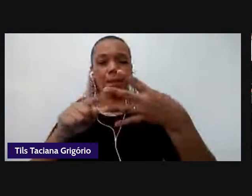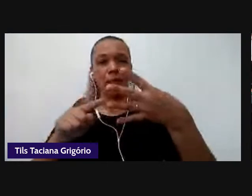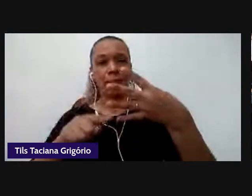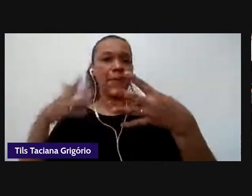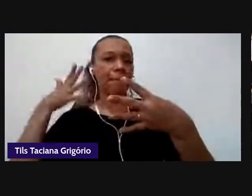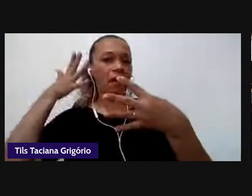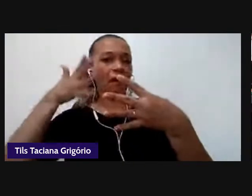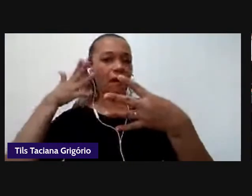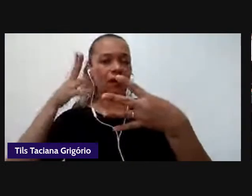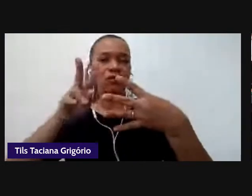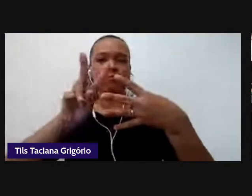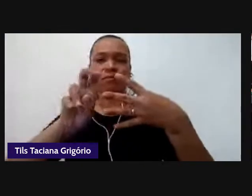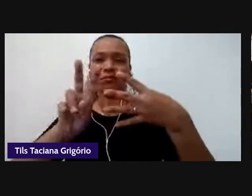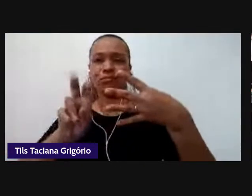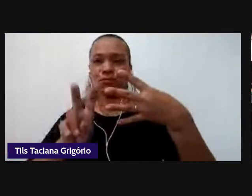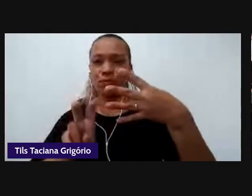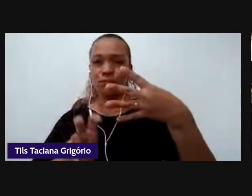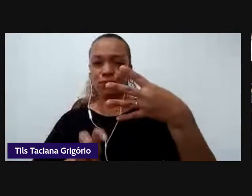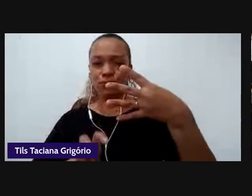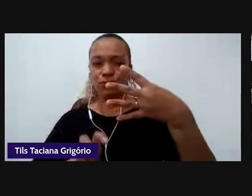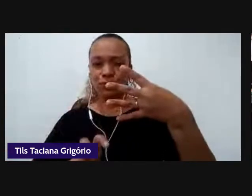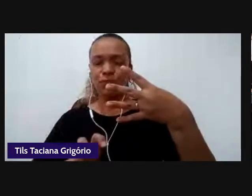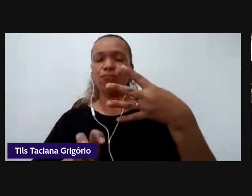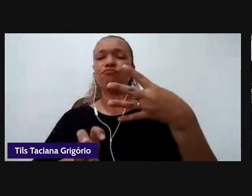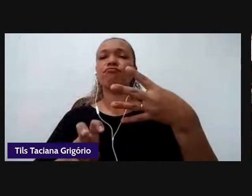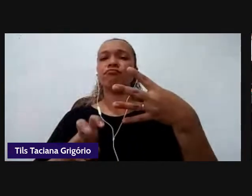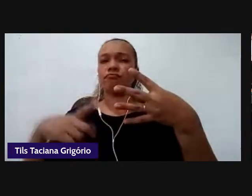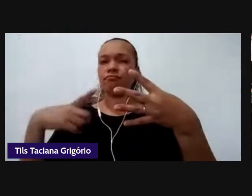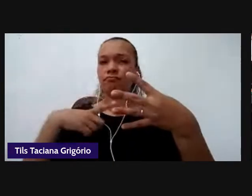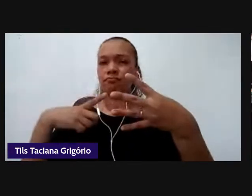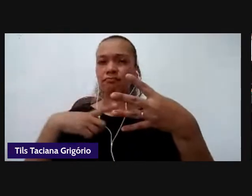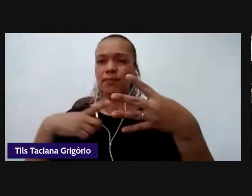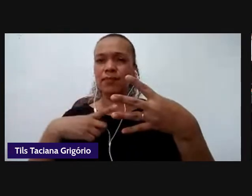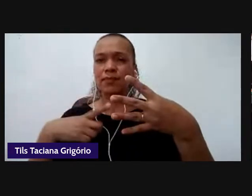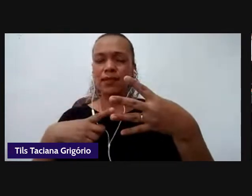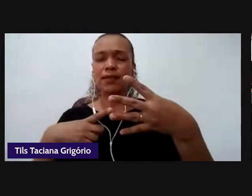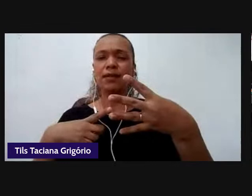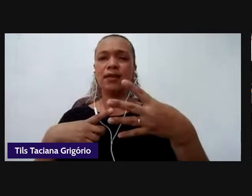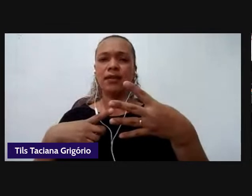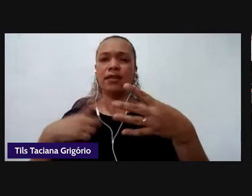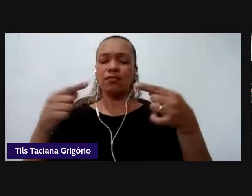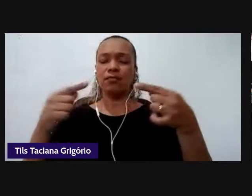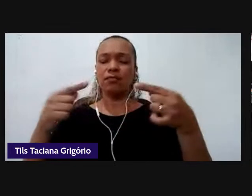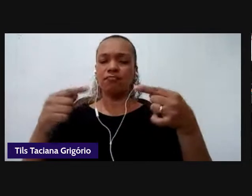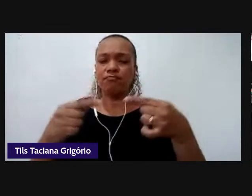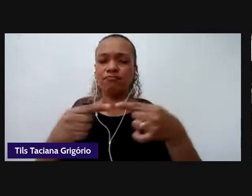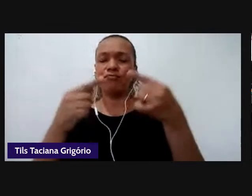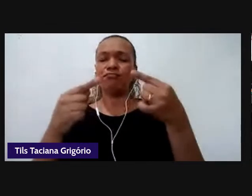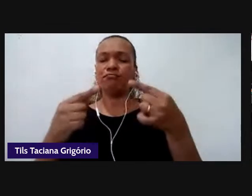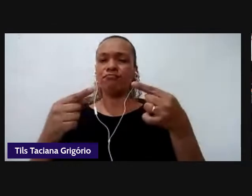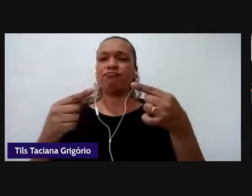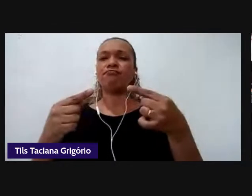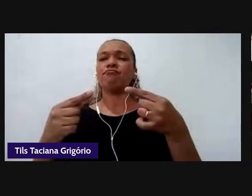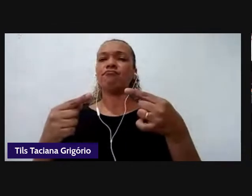temáticas, elas se encontram, de alguma forma elas confluem, para uma discussão